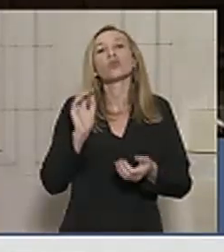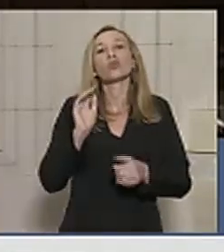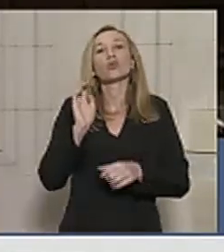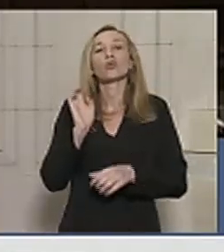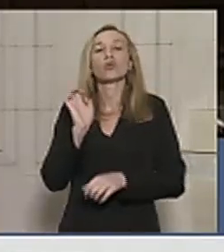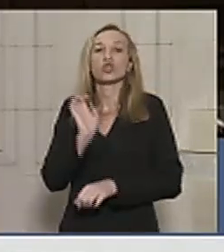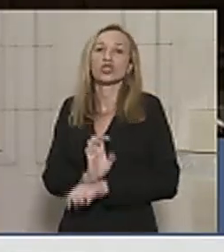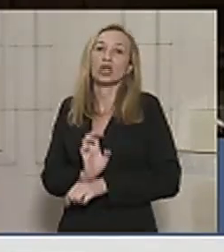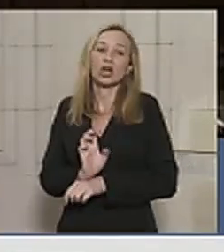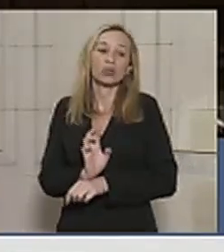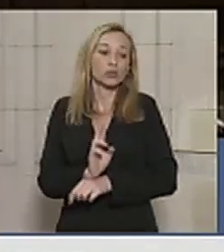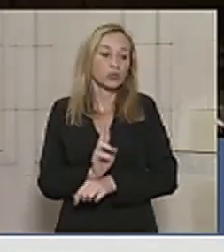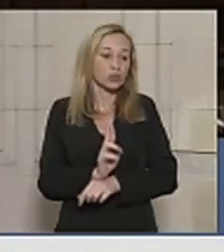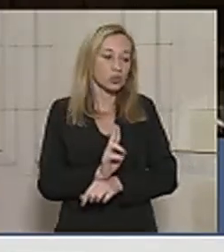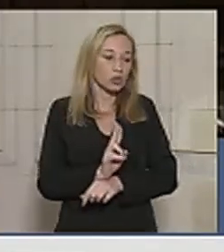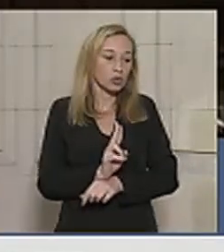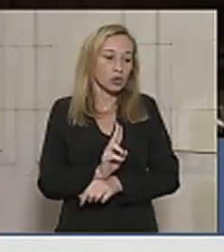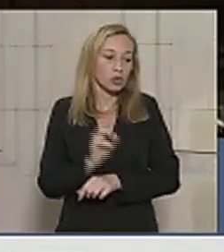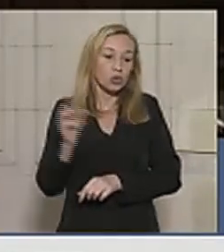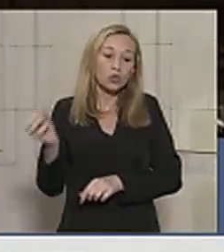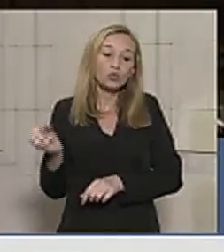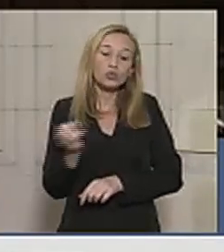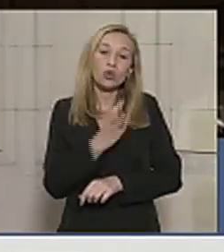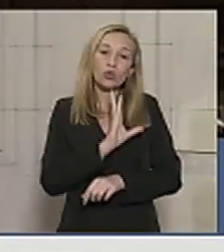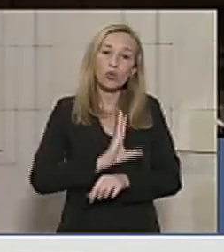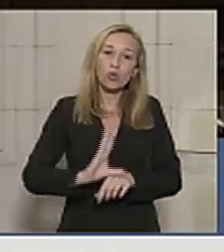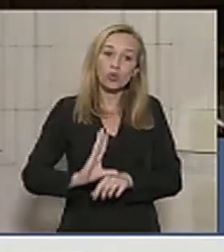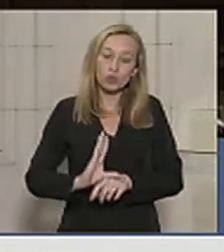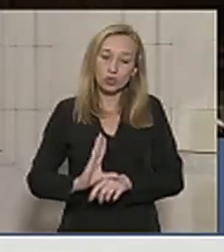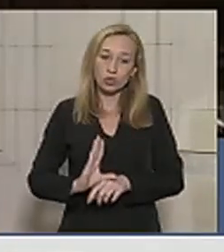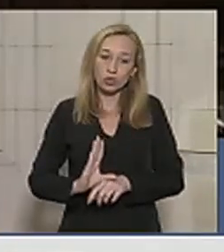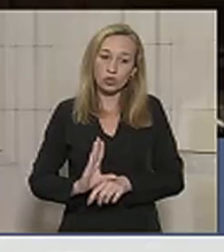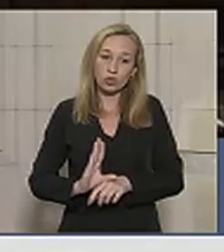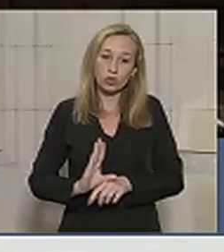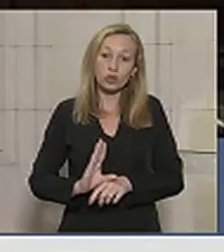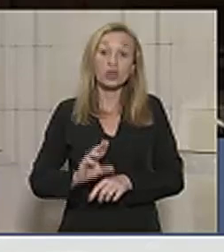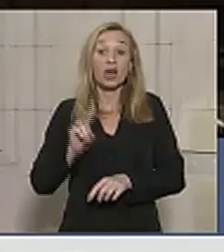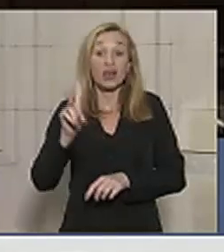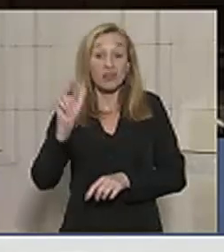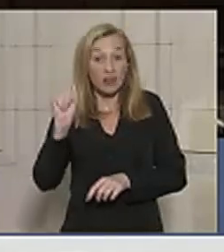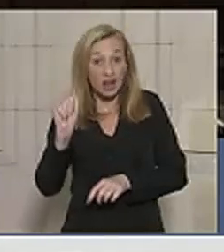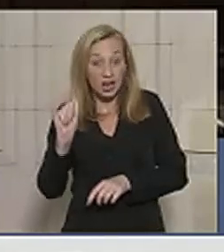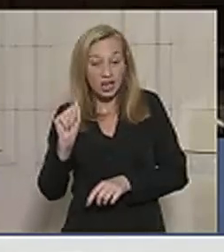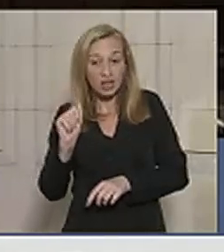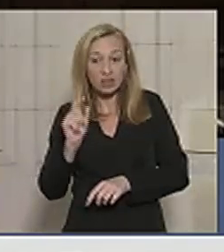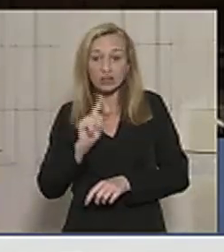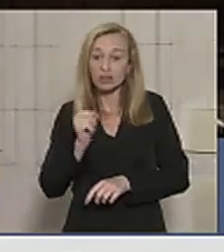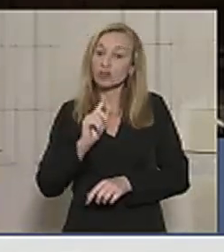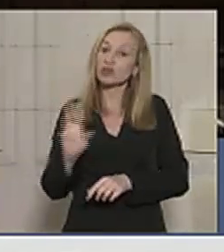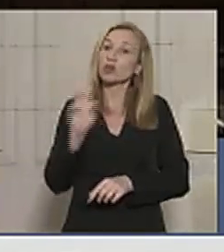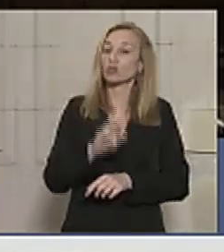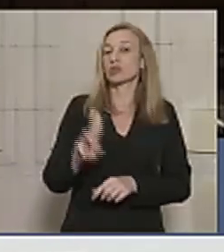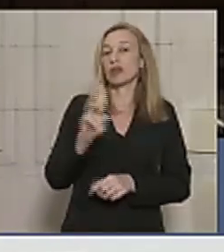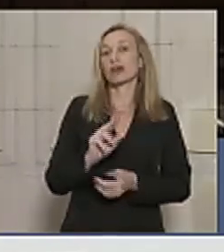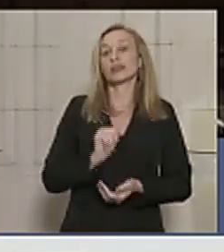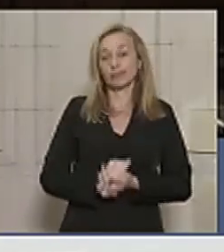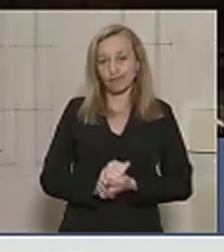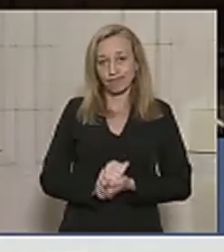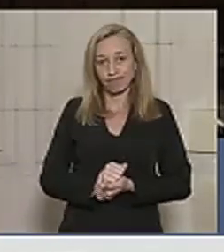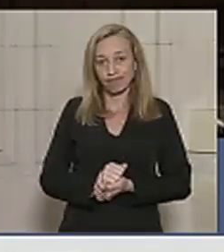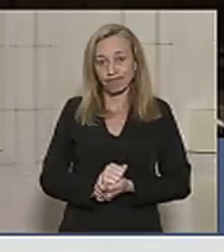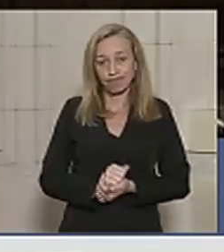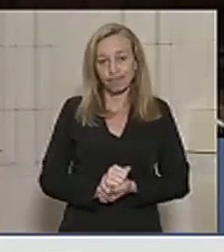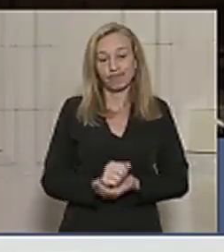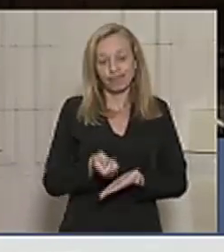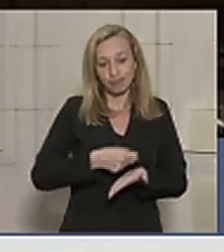um novo concurso público enquanto aquelas vagas não tiverem sido preenchidas, inclusive do